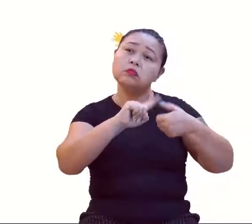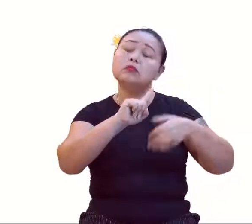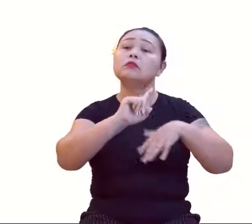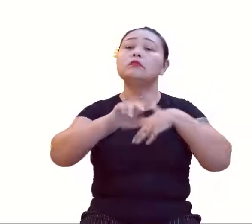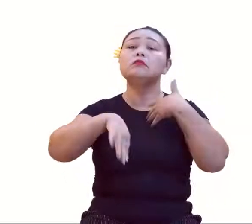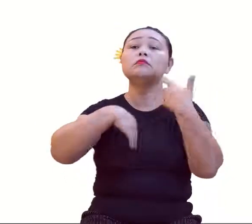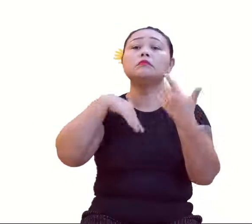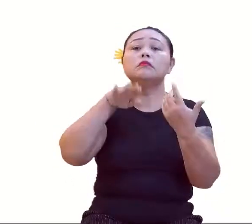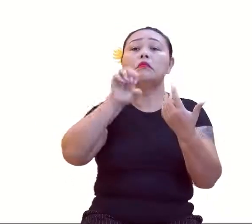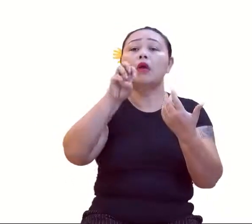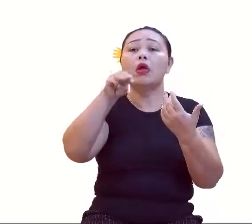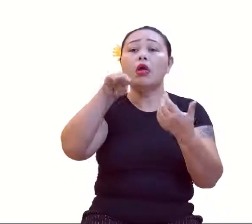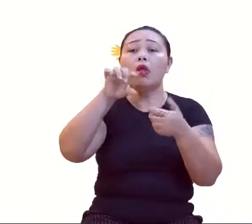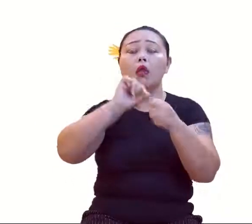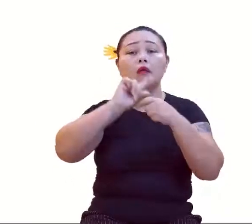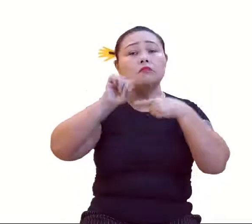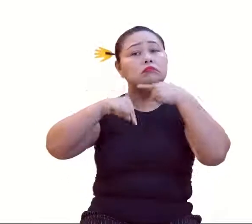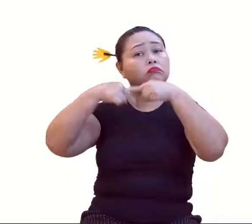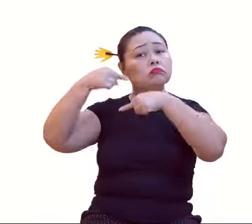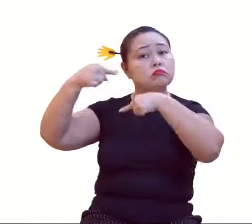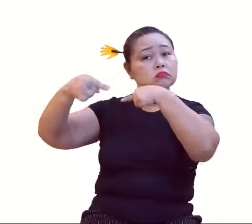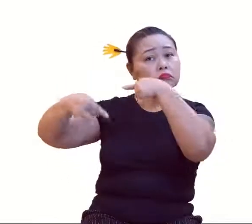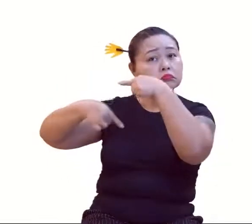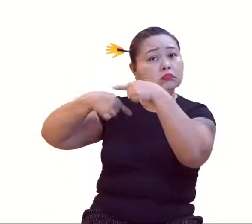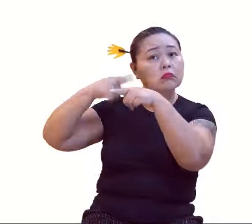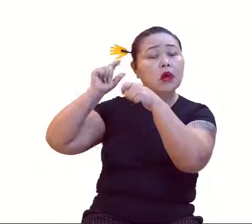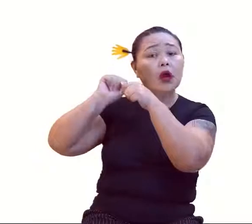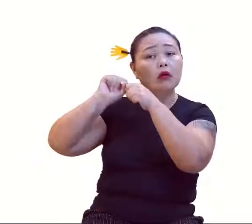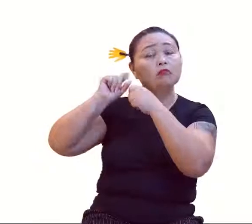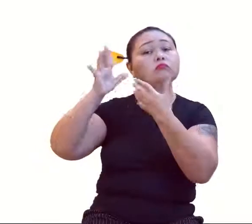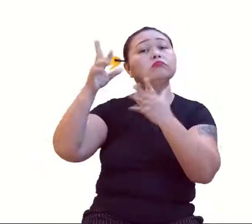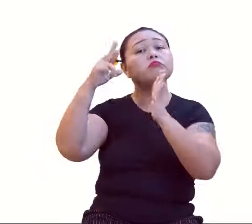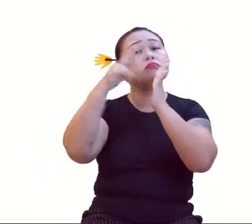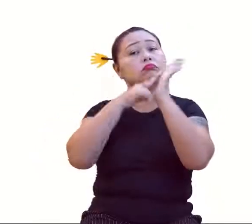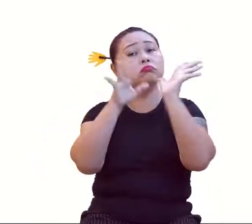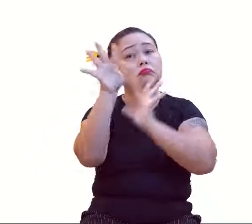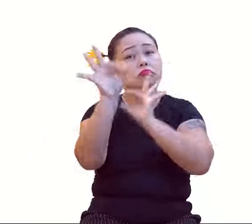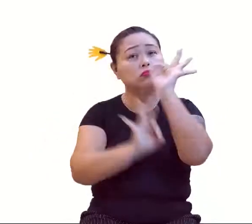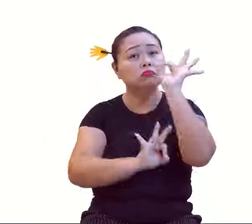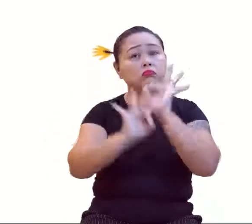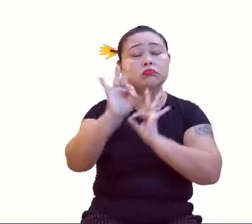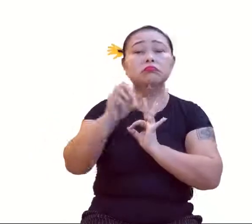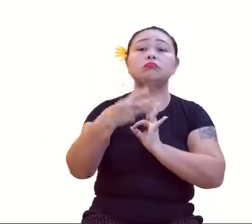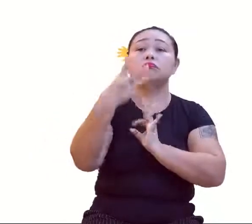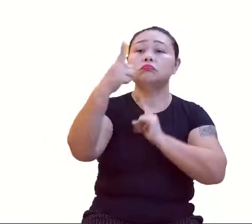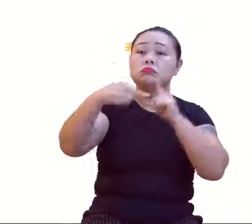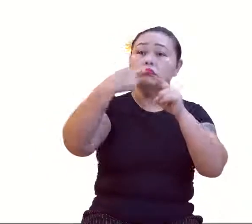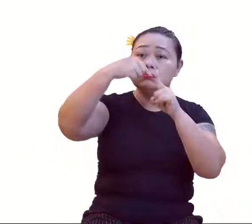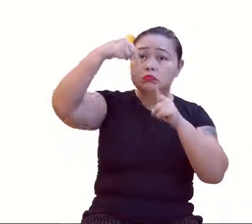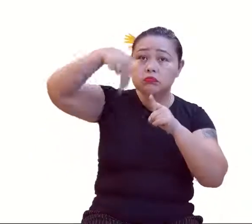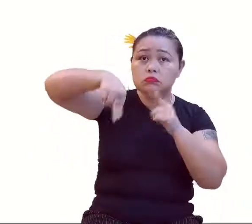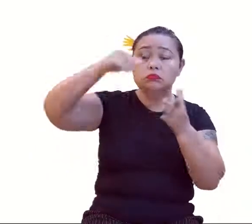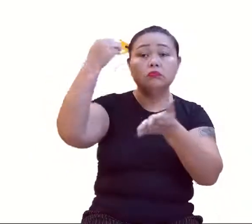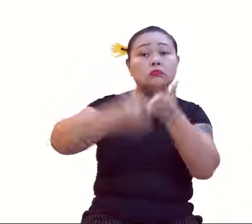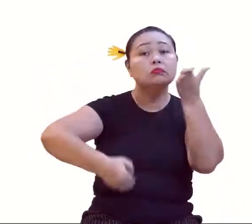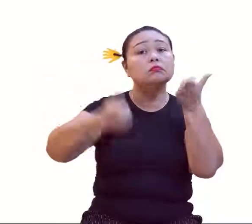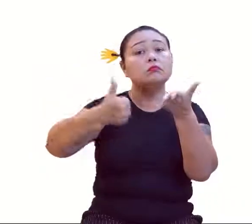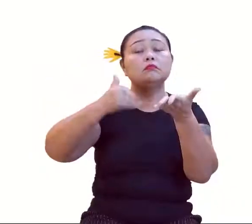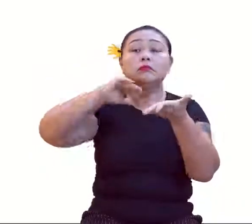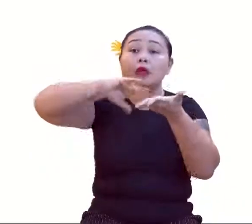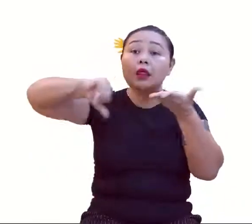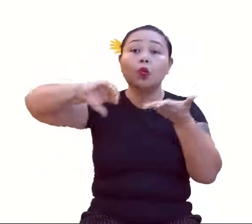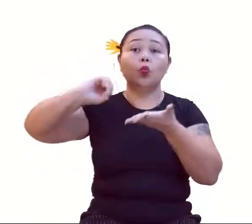termos dessa sequência, com base na nossa lei de formação 3 vezes n menos 1, excluindo o 0, tá?